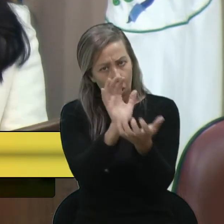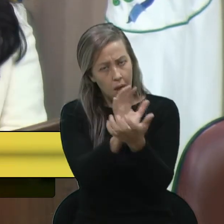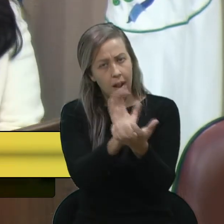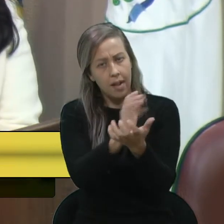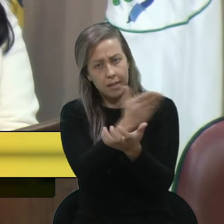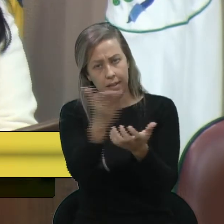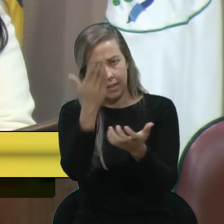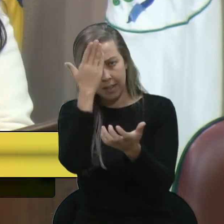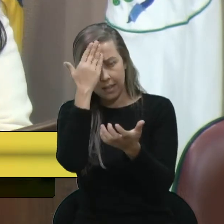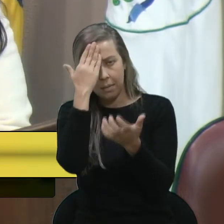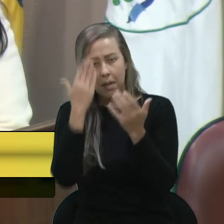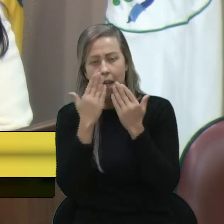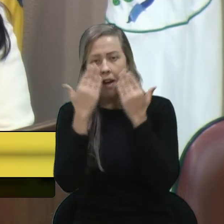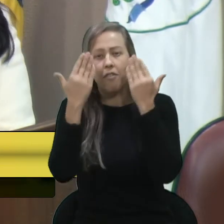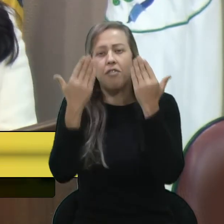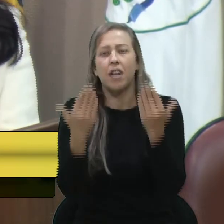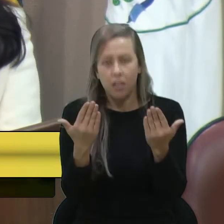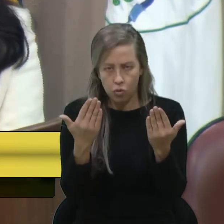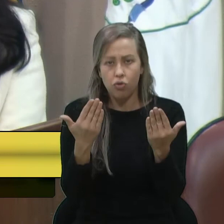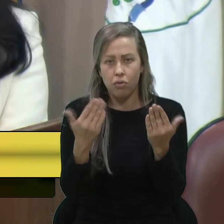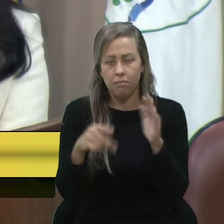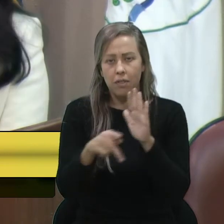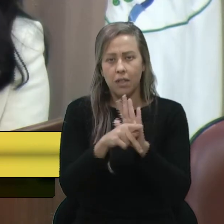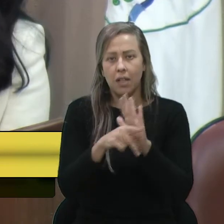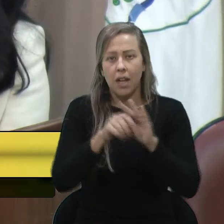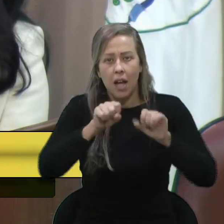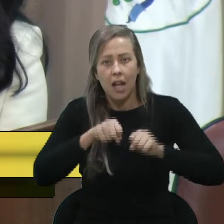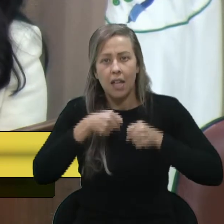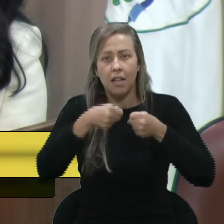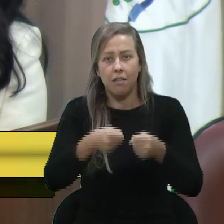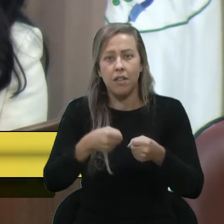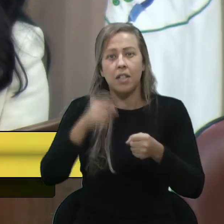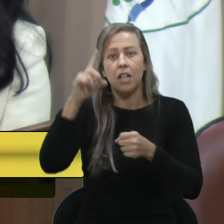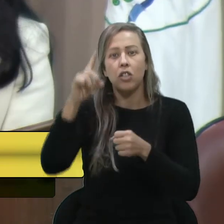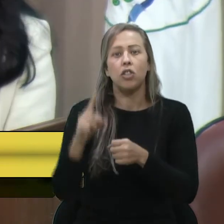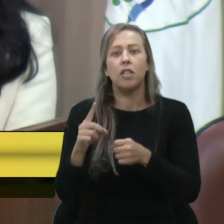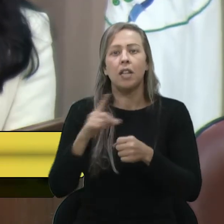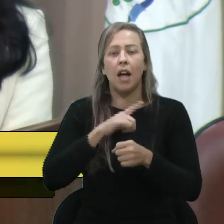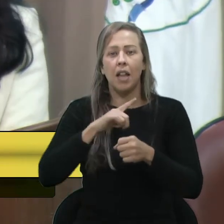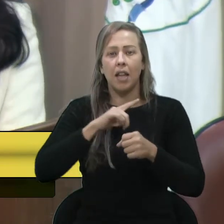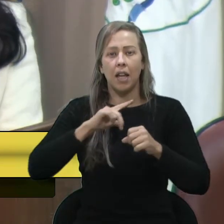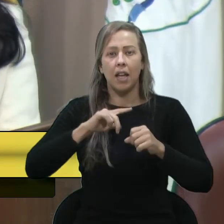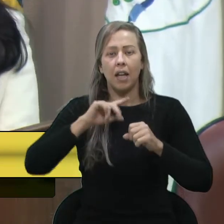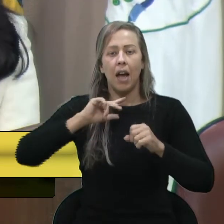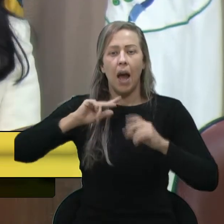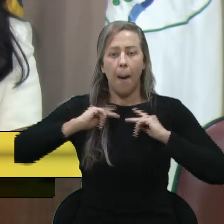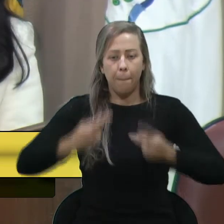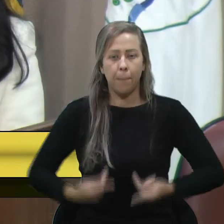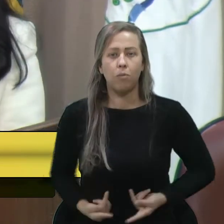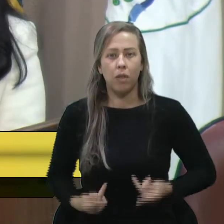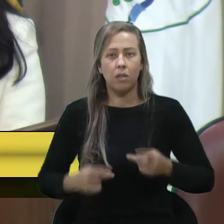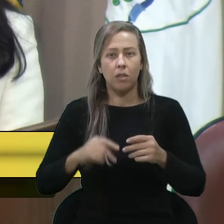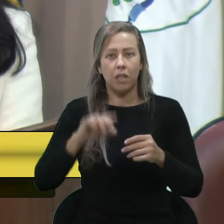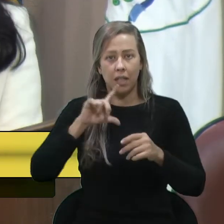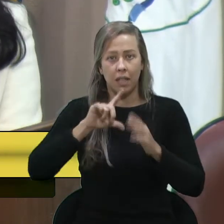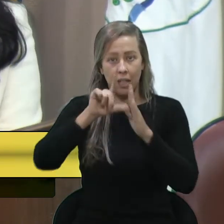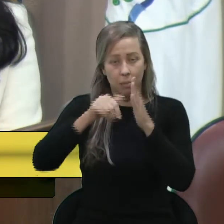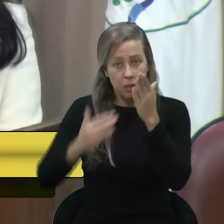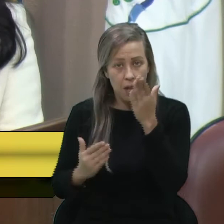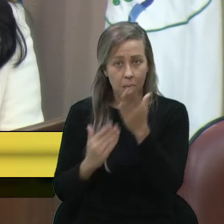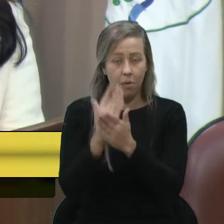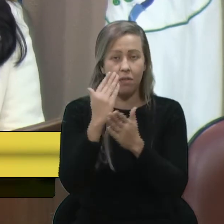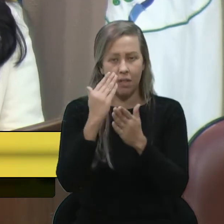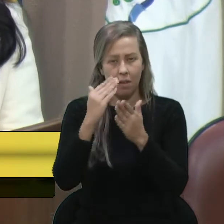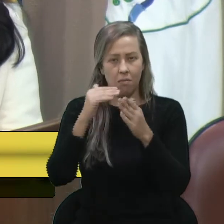aqui, sabem que há a Frente Parlamentar em defesa dos direitos das pessoas com altas habilidades e superdotação. Quero contar para vocês que depois de aprovada aqui no